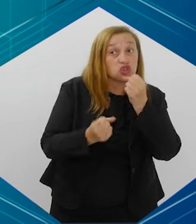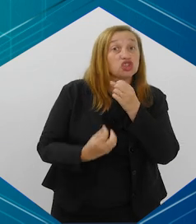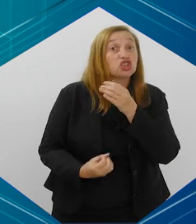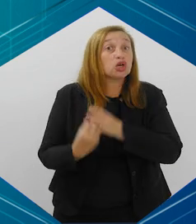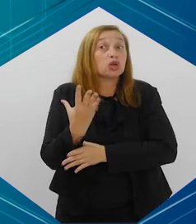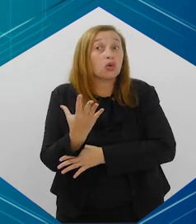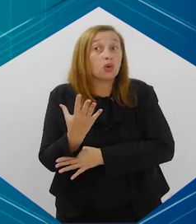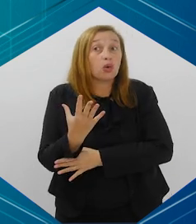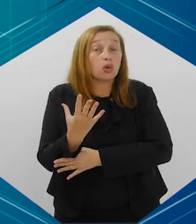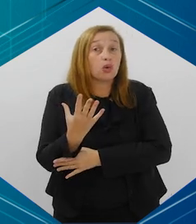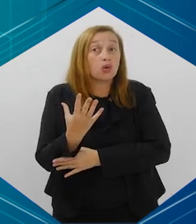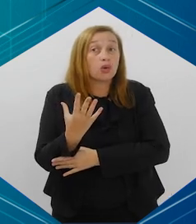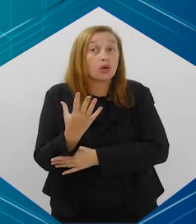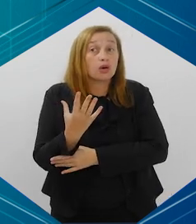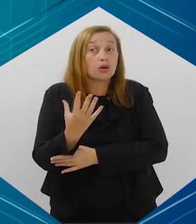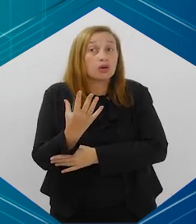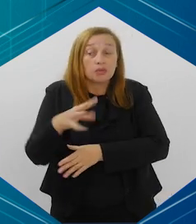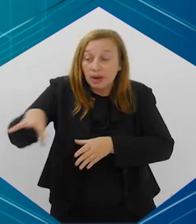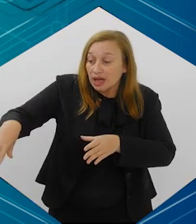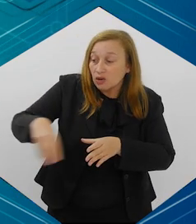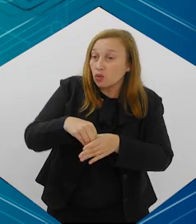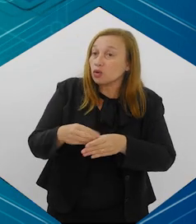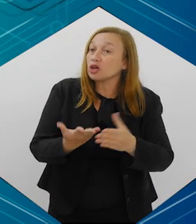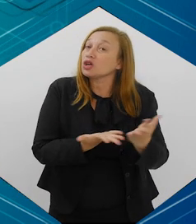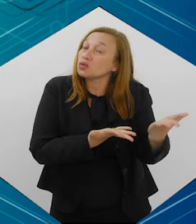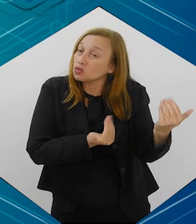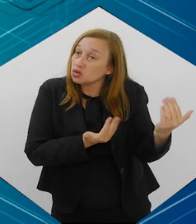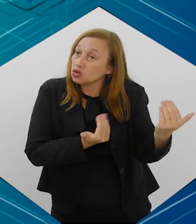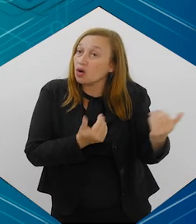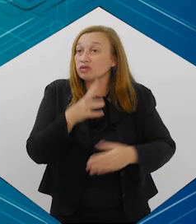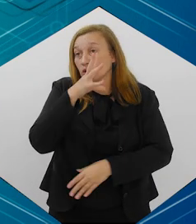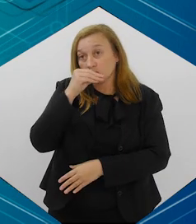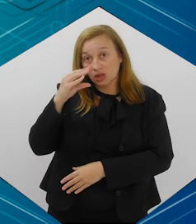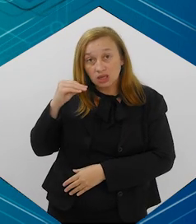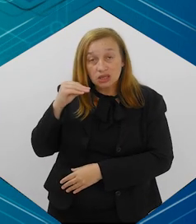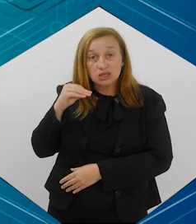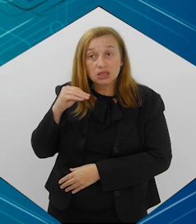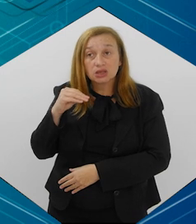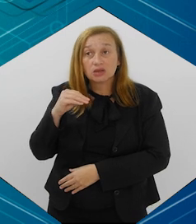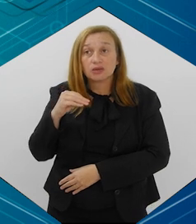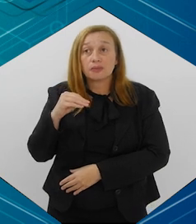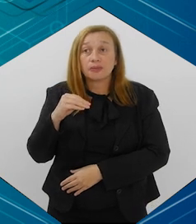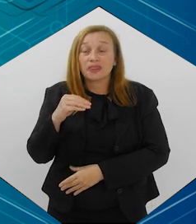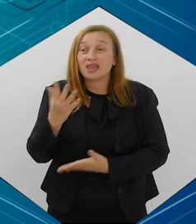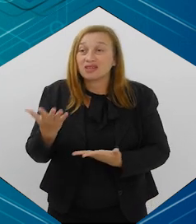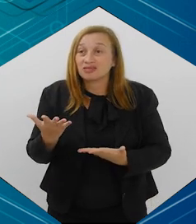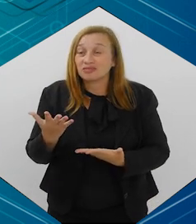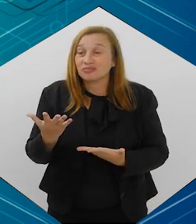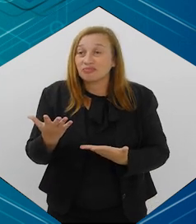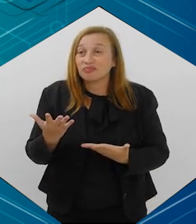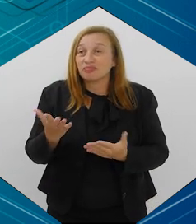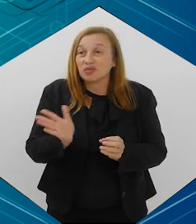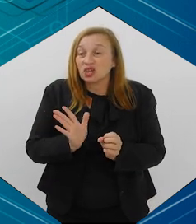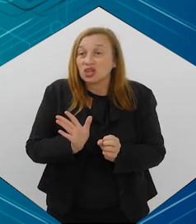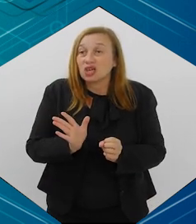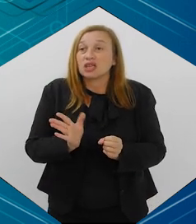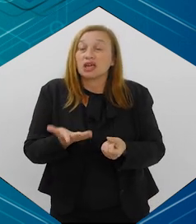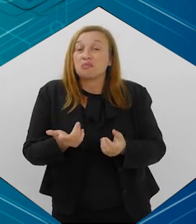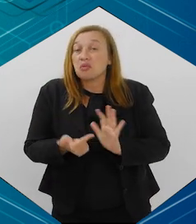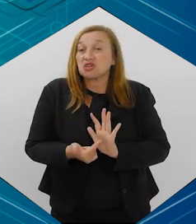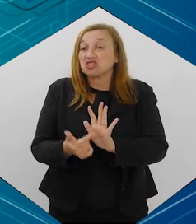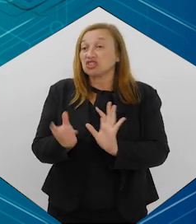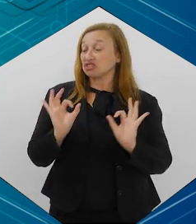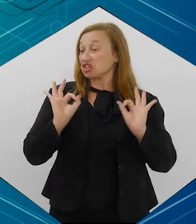para introduzir, para viciar os jovens e os adolescentes com essa coisa travestida de